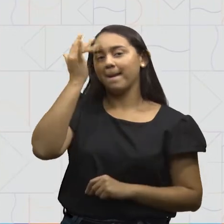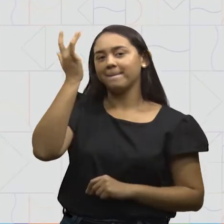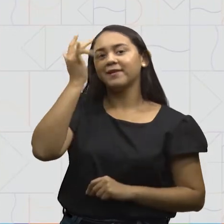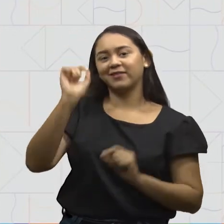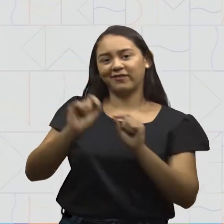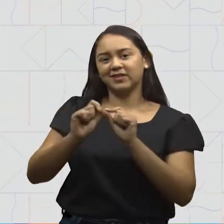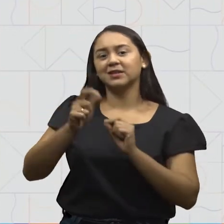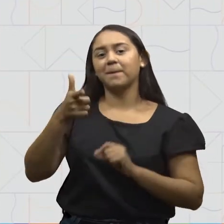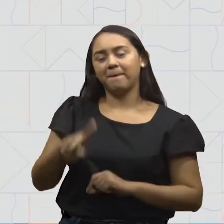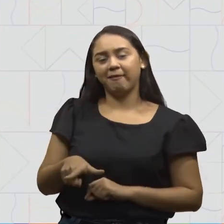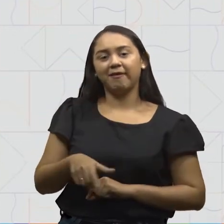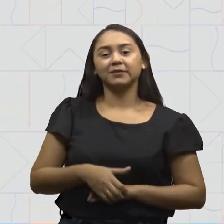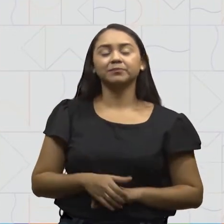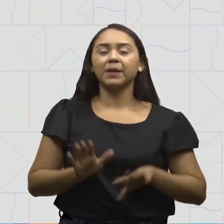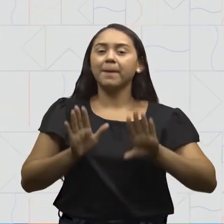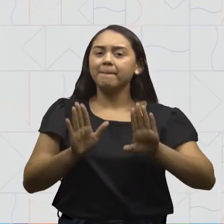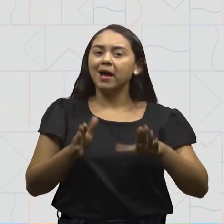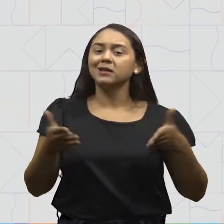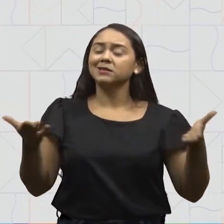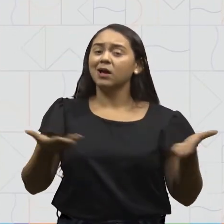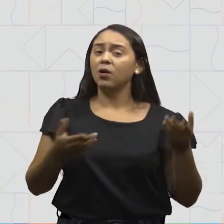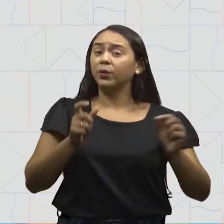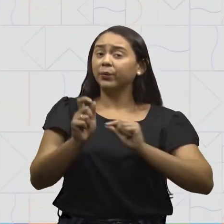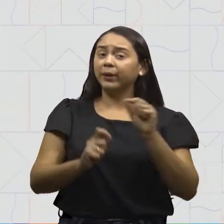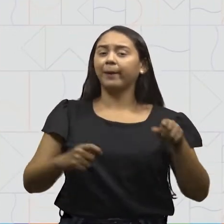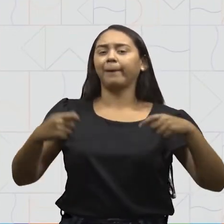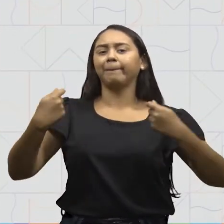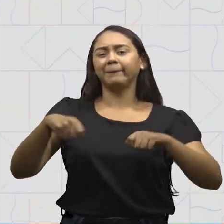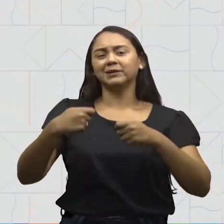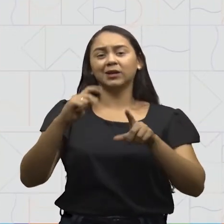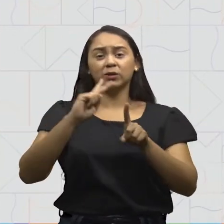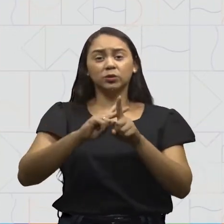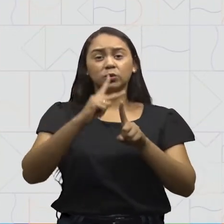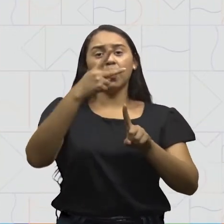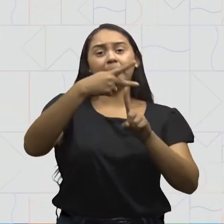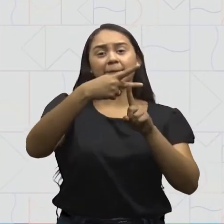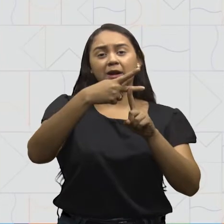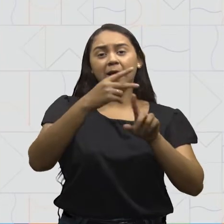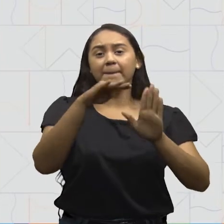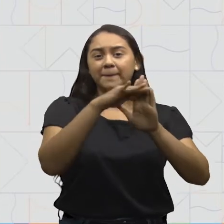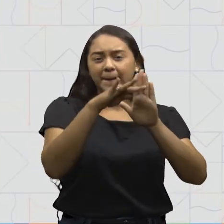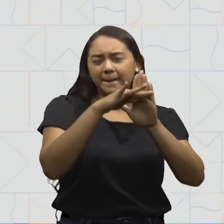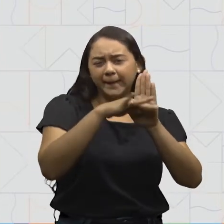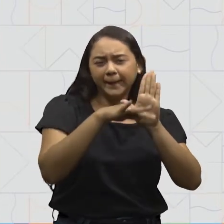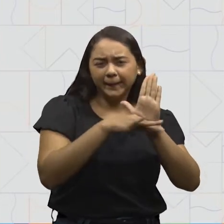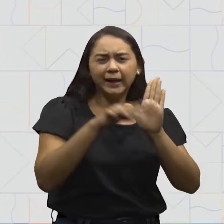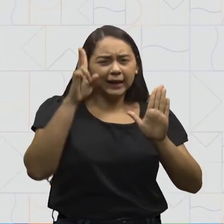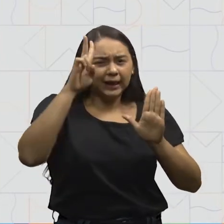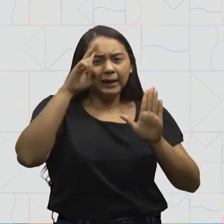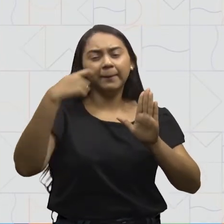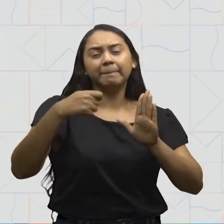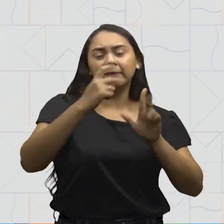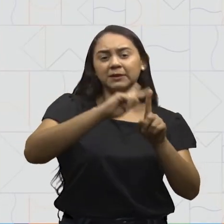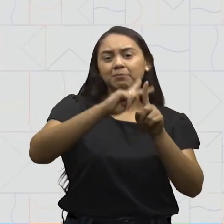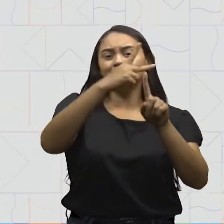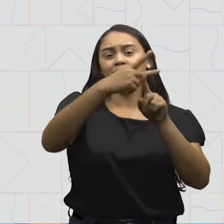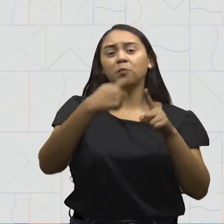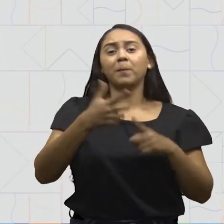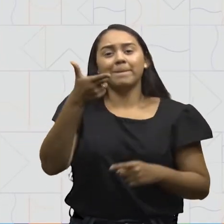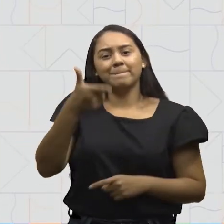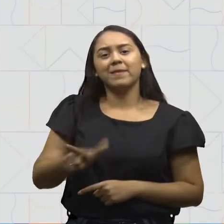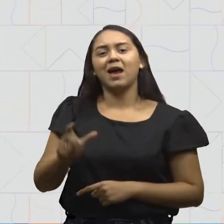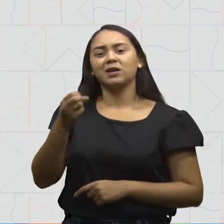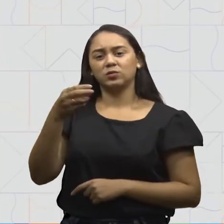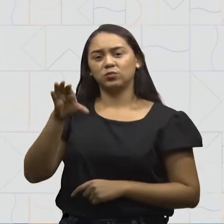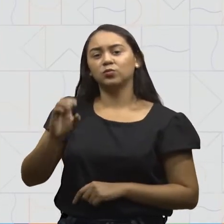novamente. Mas, desta vez, querem que eu dobre a quantidade do suco, pois querem